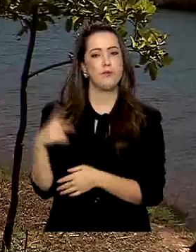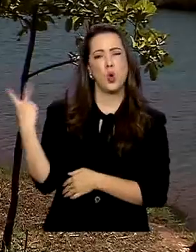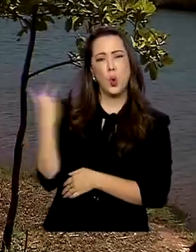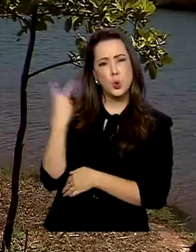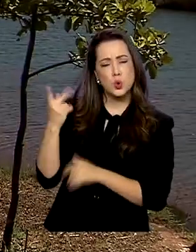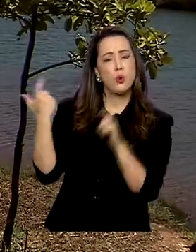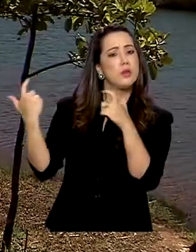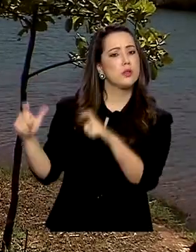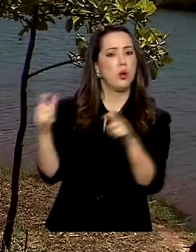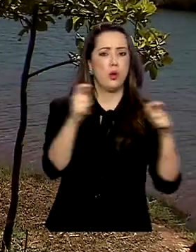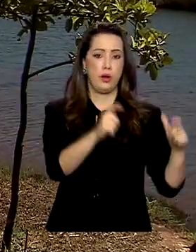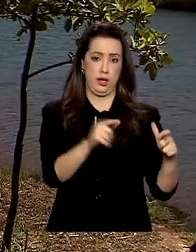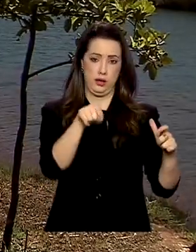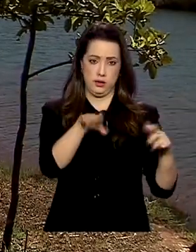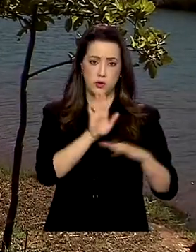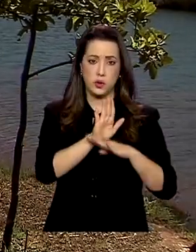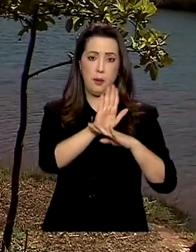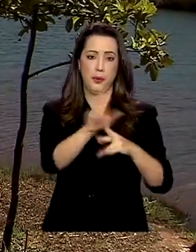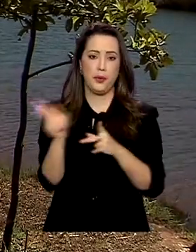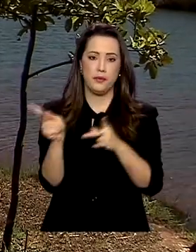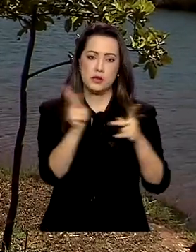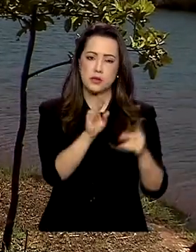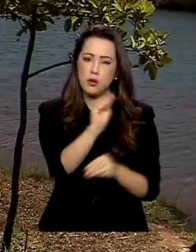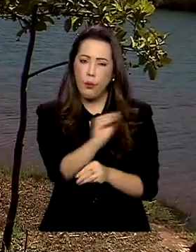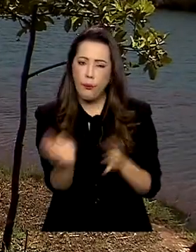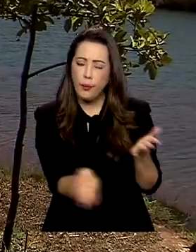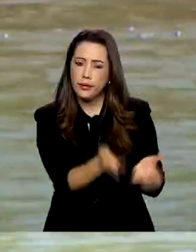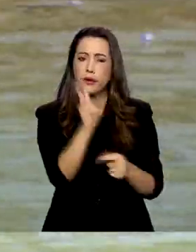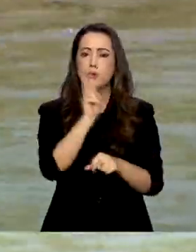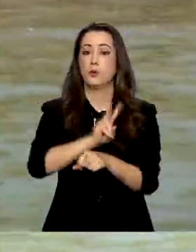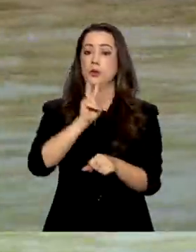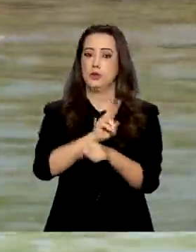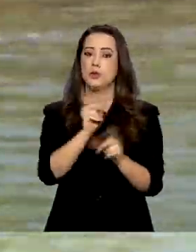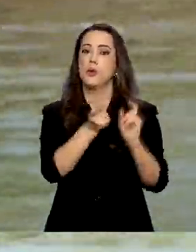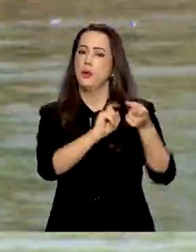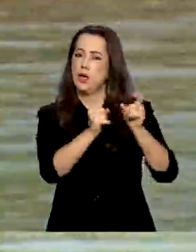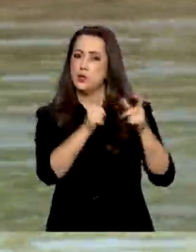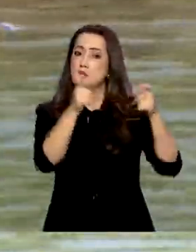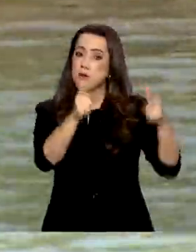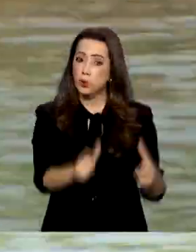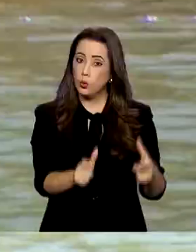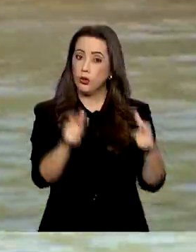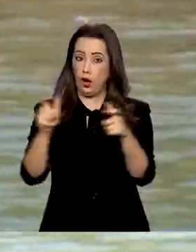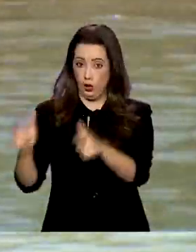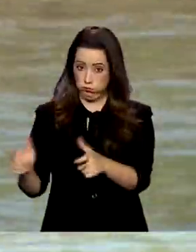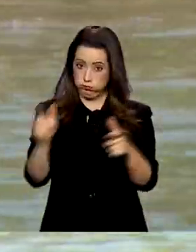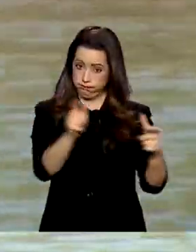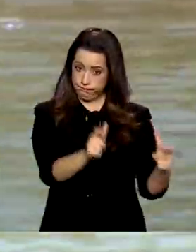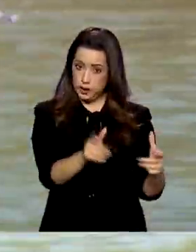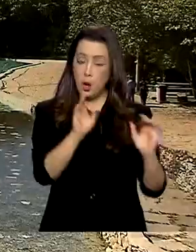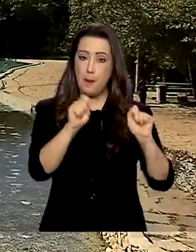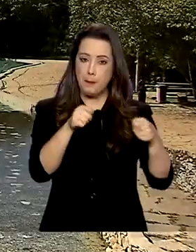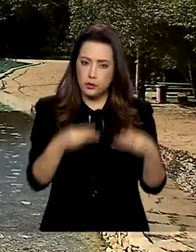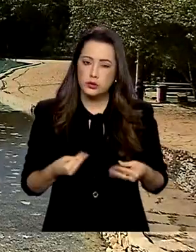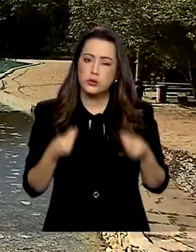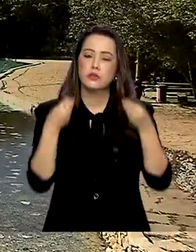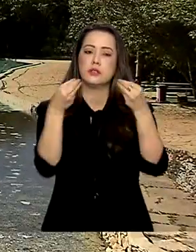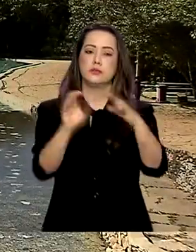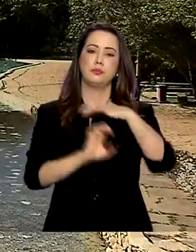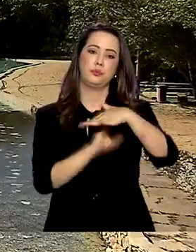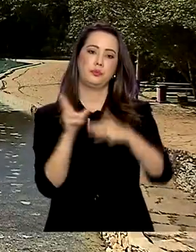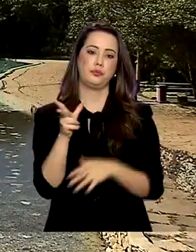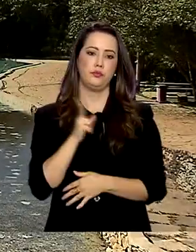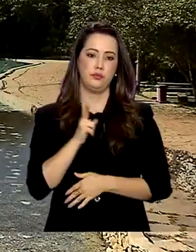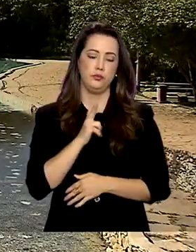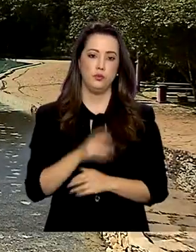serviços de apoio à visitação, à conservação, à proteção e à gestão das unidades vão poder ser concedidos à iniciativa